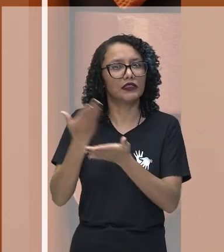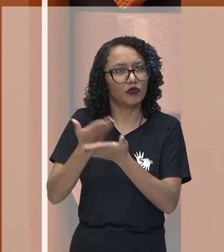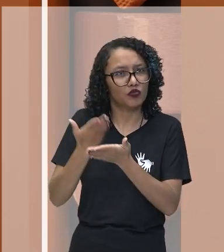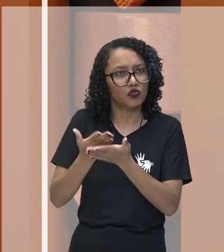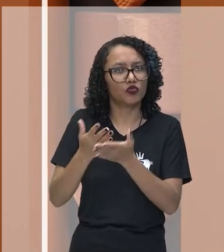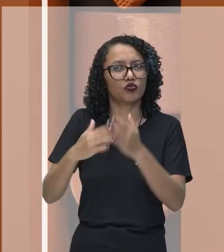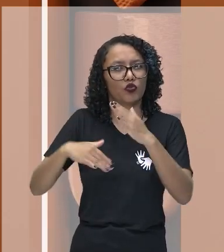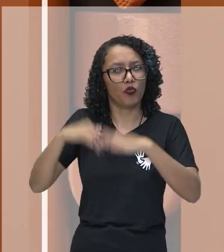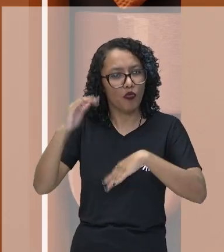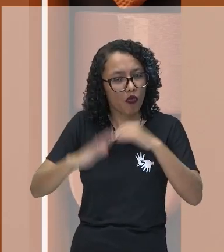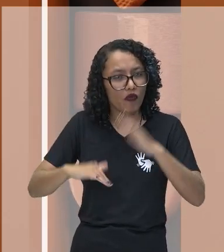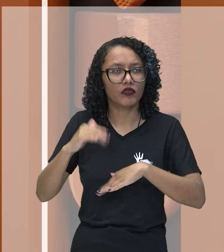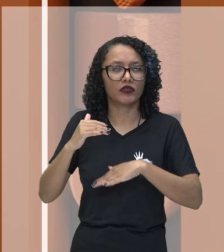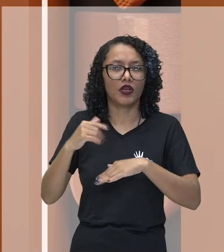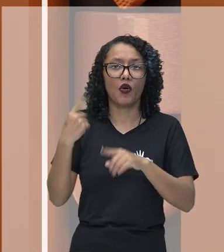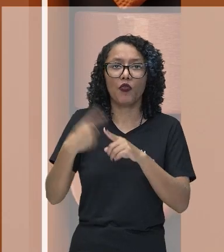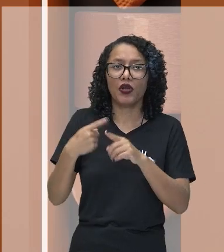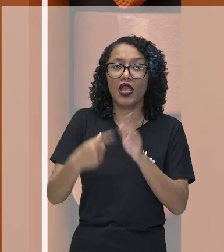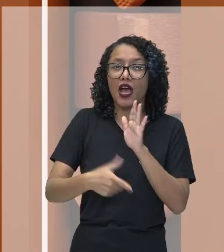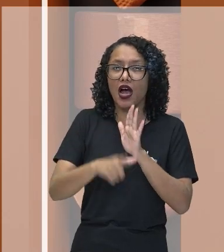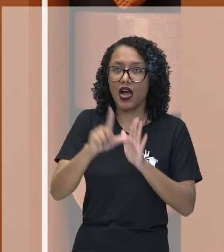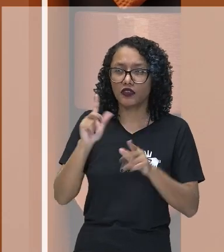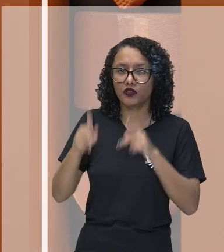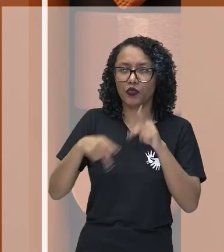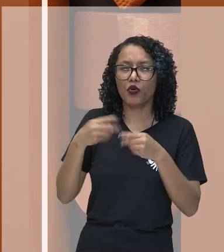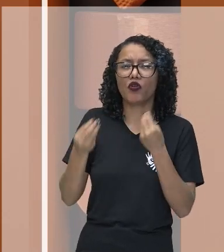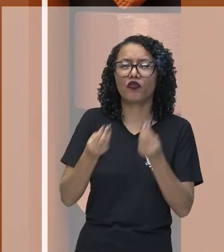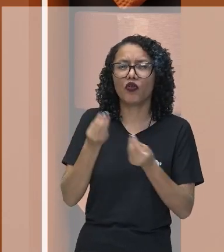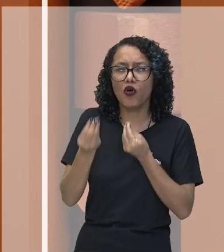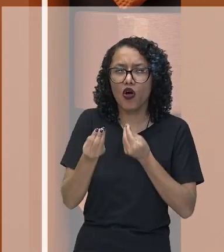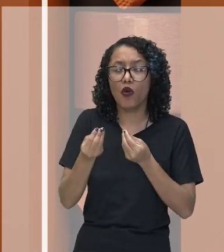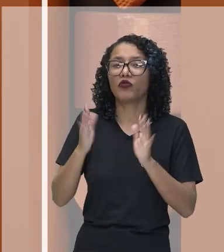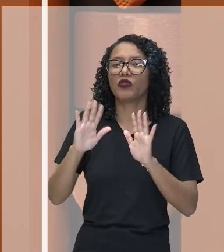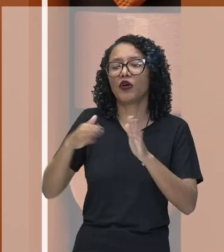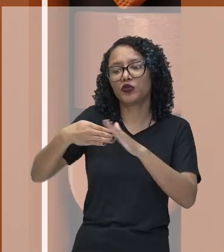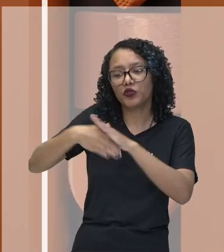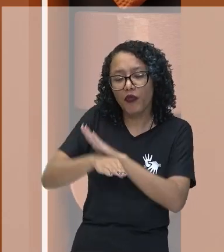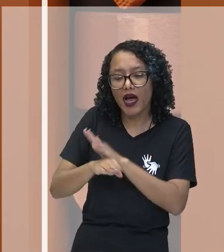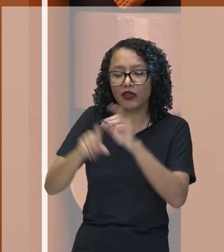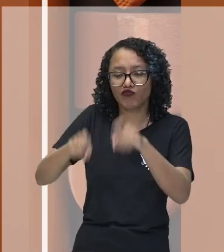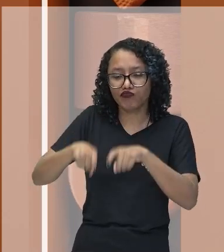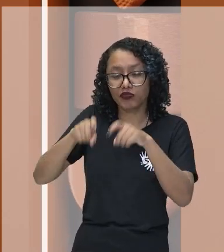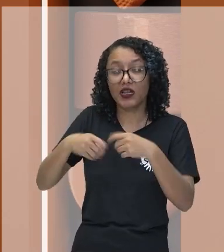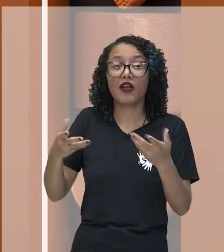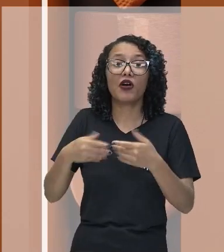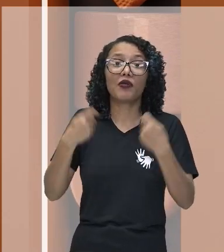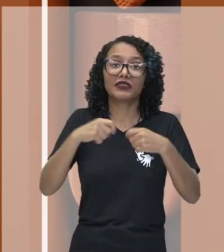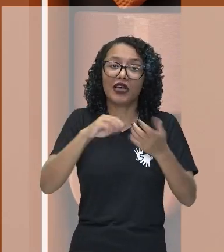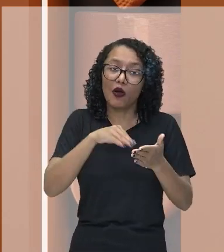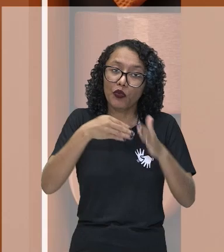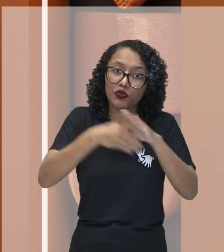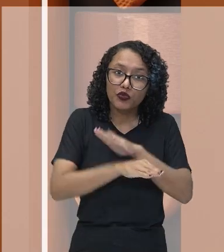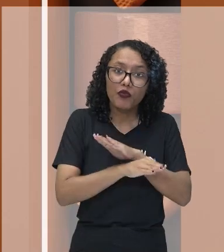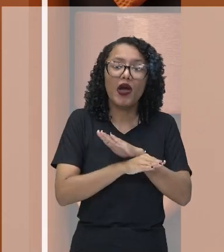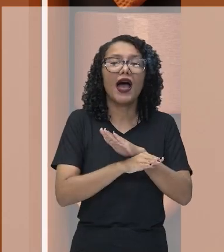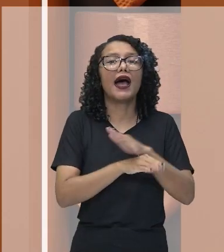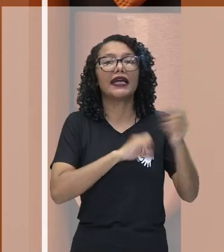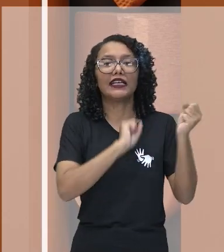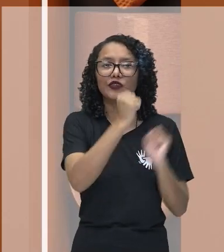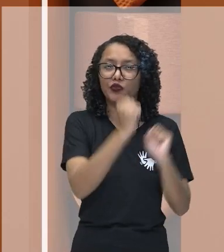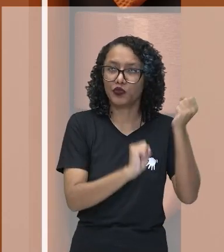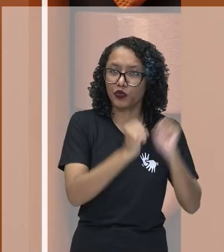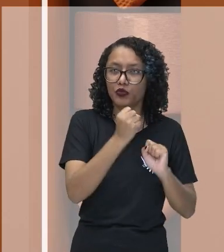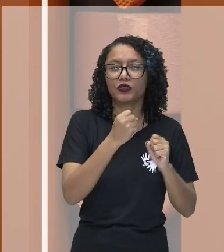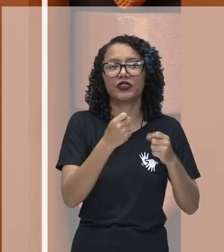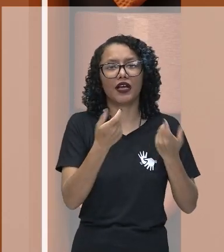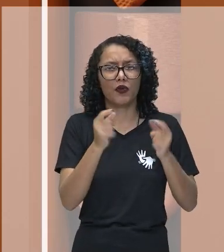A mão de obra acostumada com o campo, agora precisa se acostumar à indústria. Então, ela precisou se qualificar para mexer com o